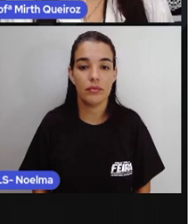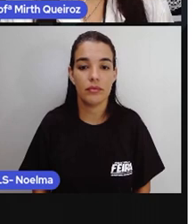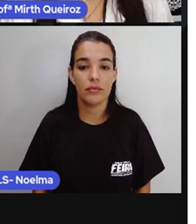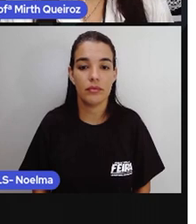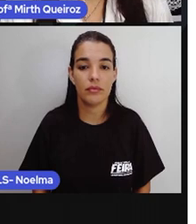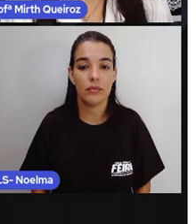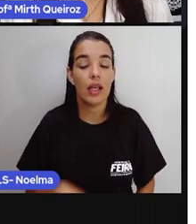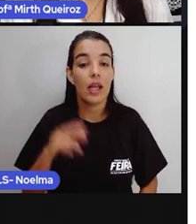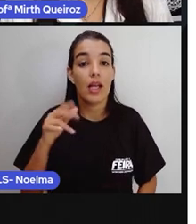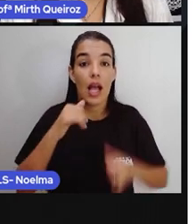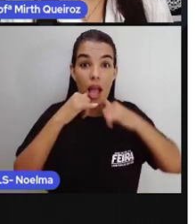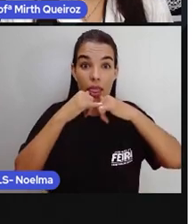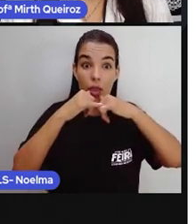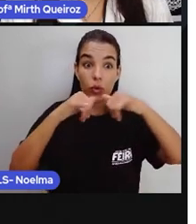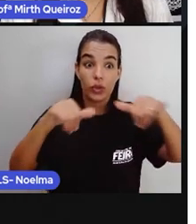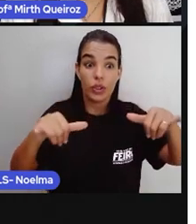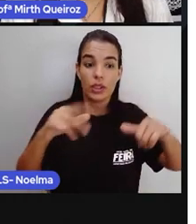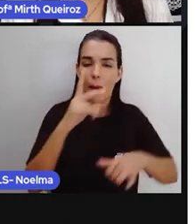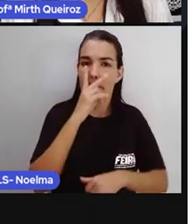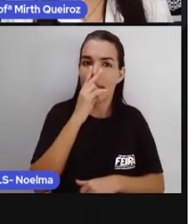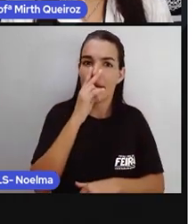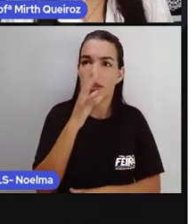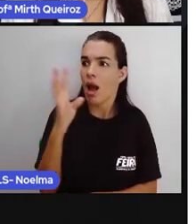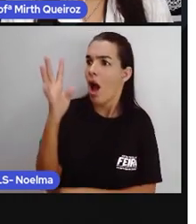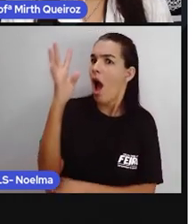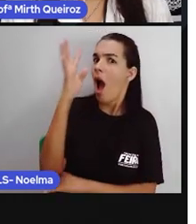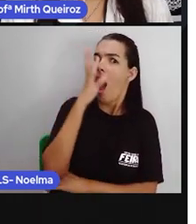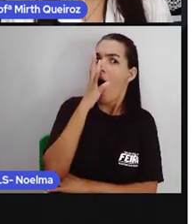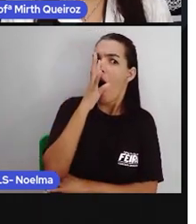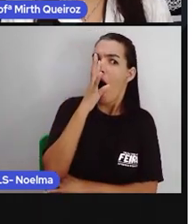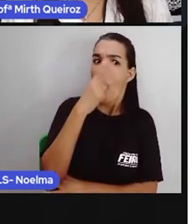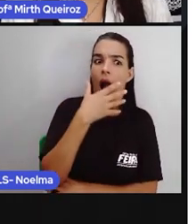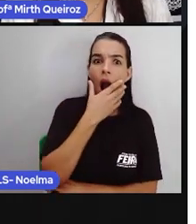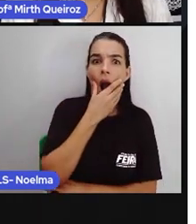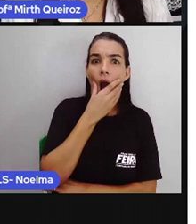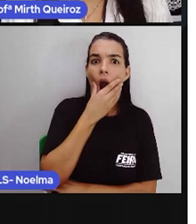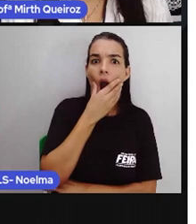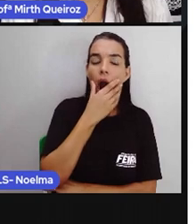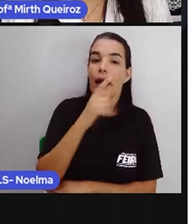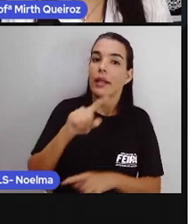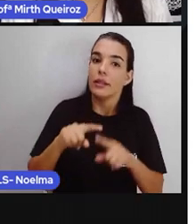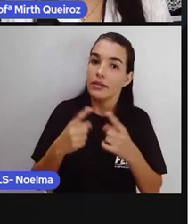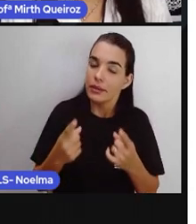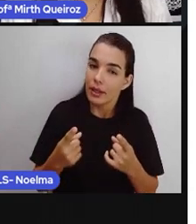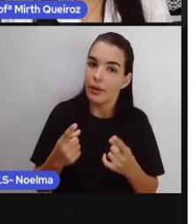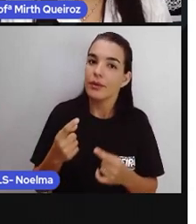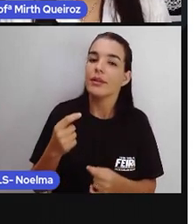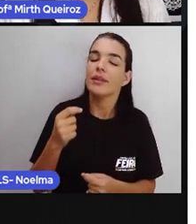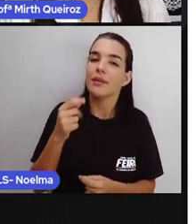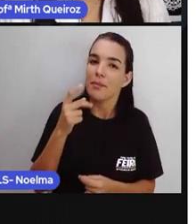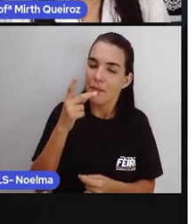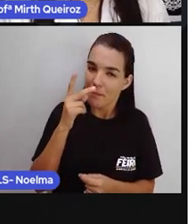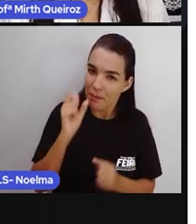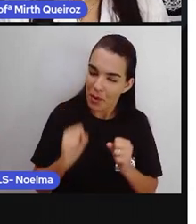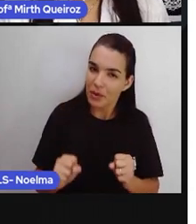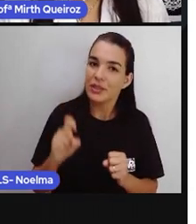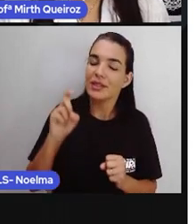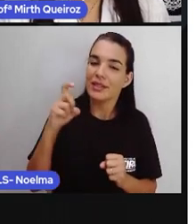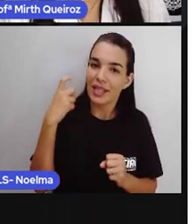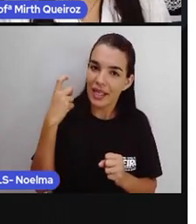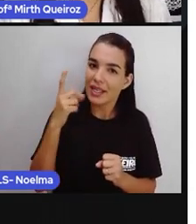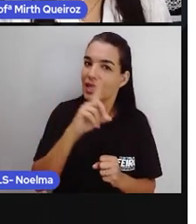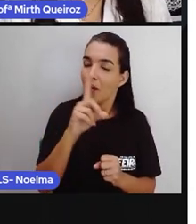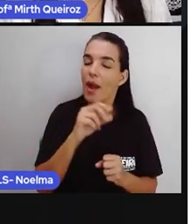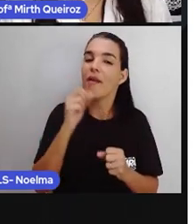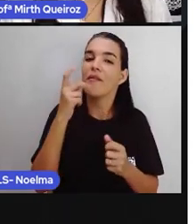A notícia parece bizarra ou absurda? Então, há uma boa chance dela não ser verdadeira. Também é uma dica aí.